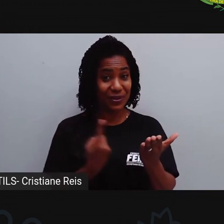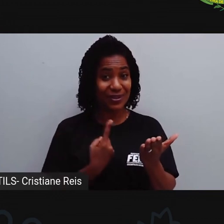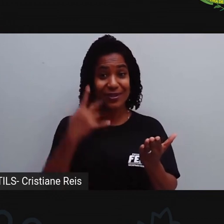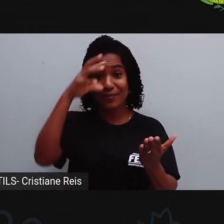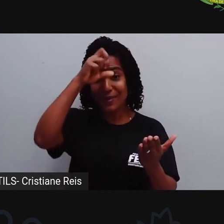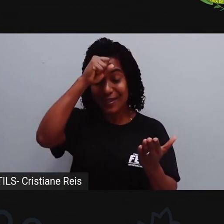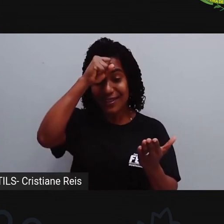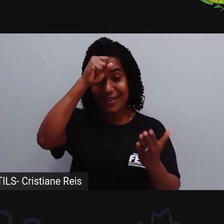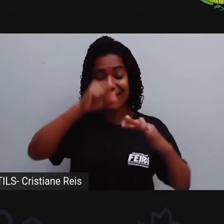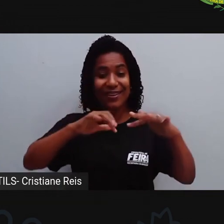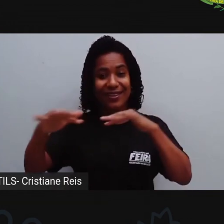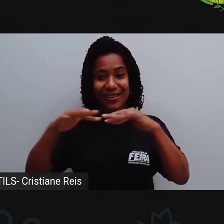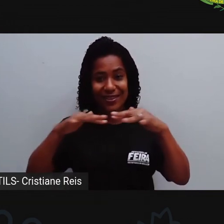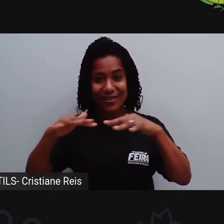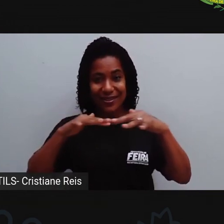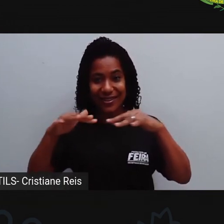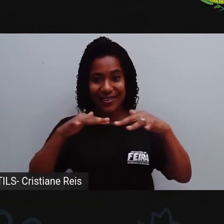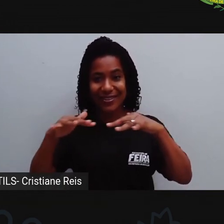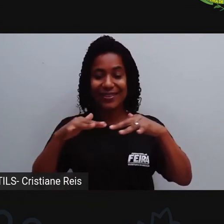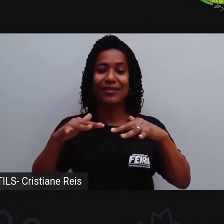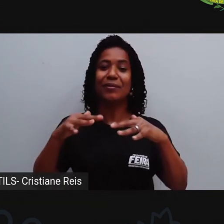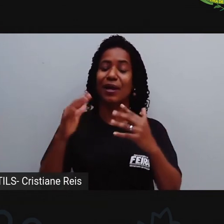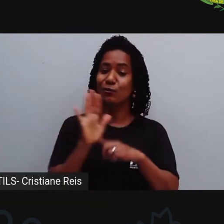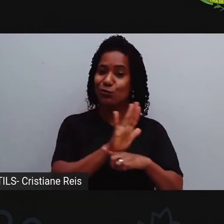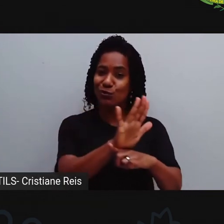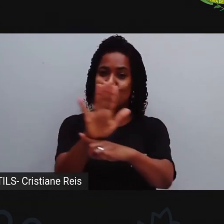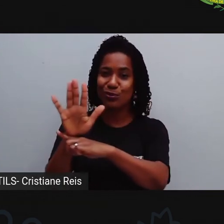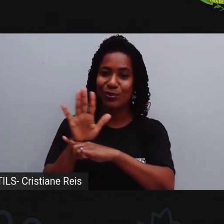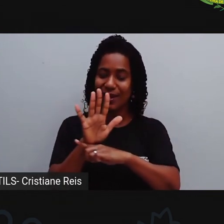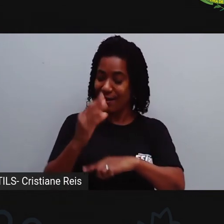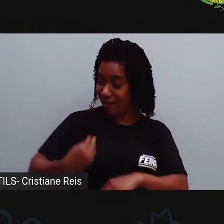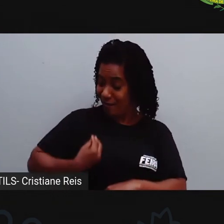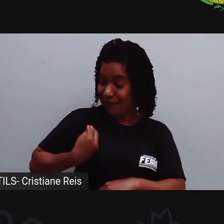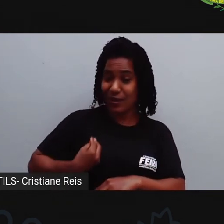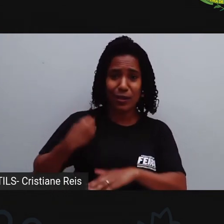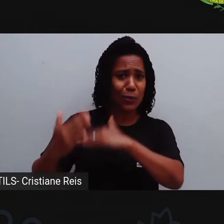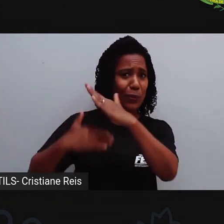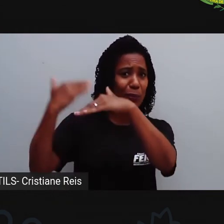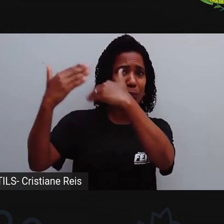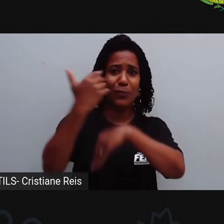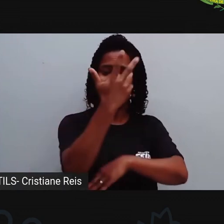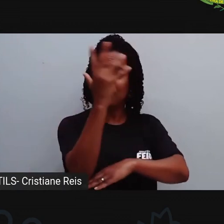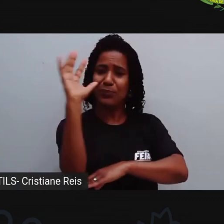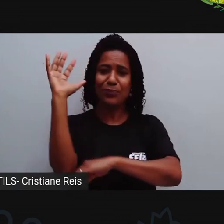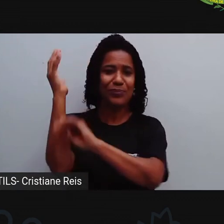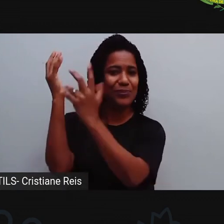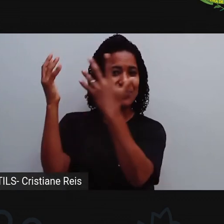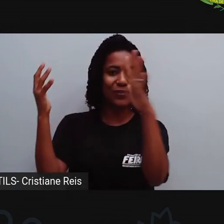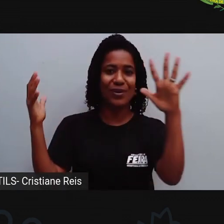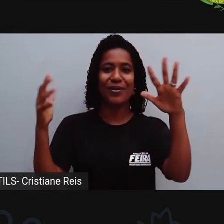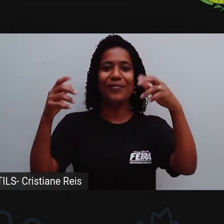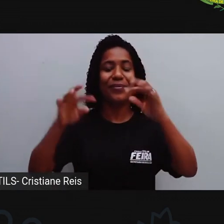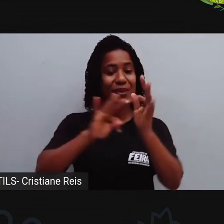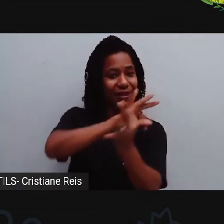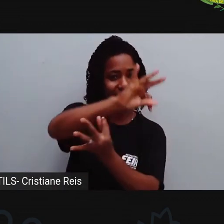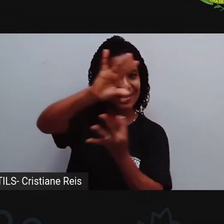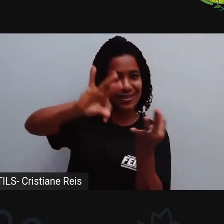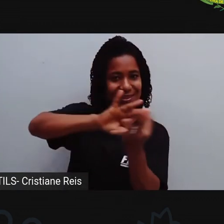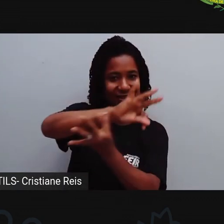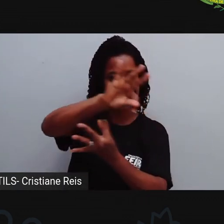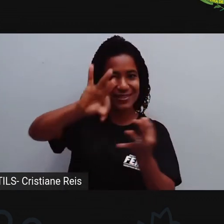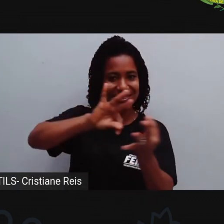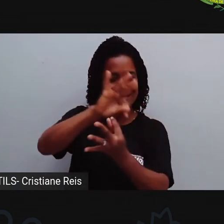esse movimento, ele é necessário para o desenvolvimento da vida. Nós falamos um pouquinho do movimento de translação também, né?